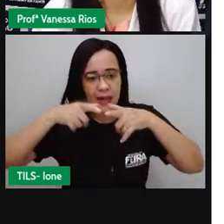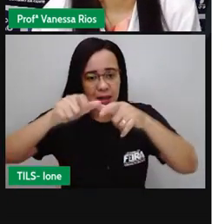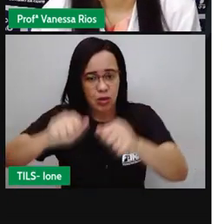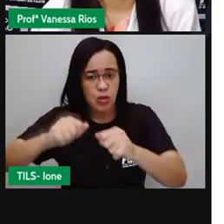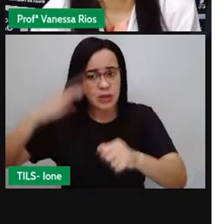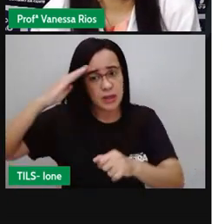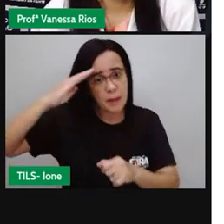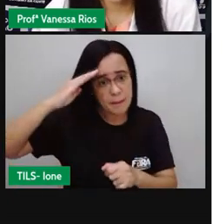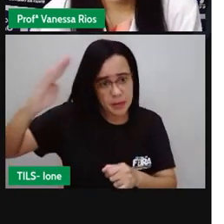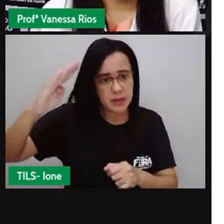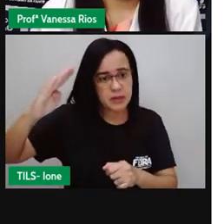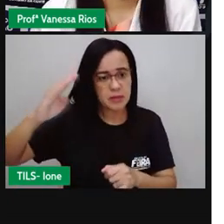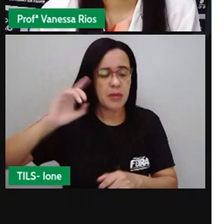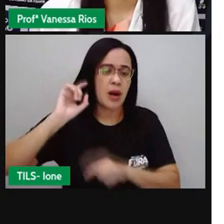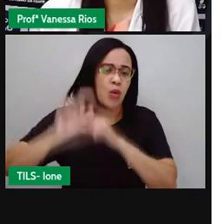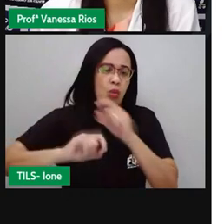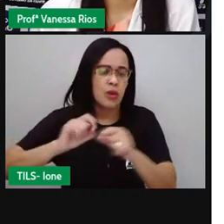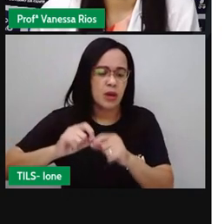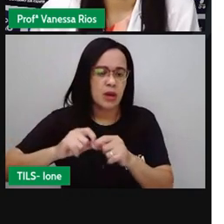linguagem verbal.